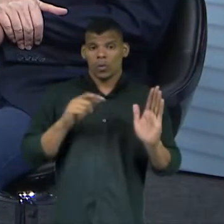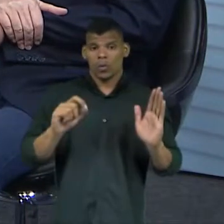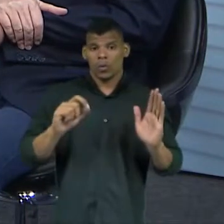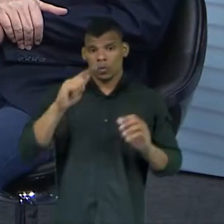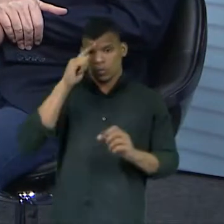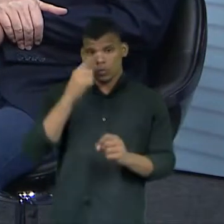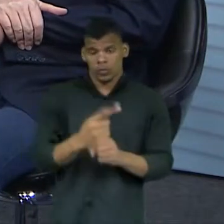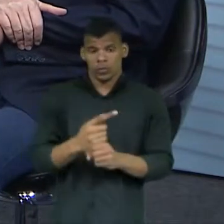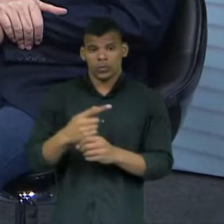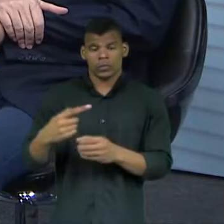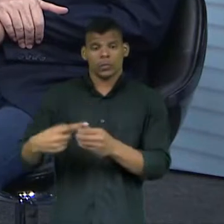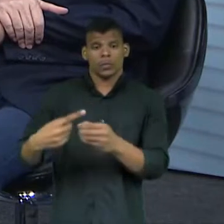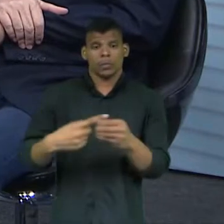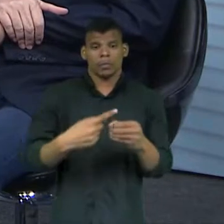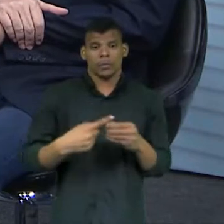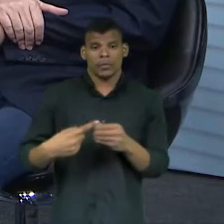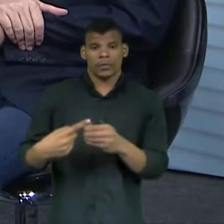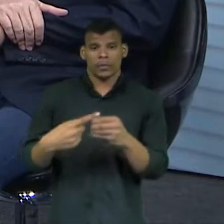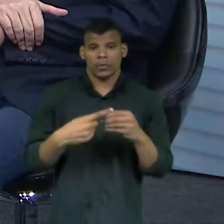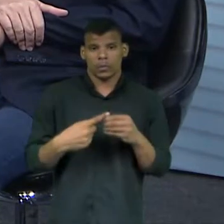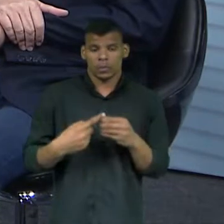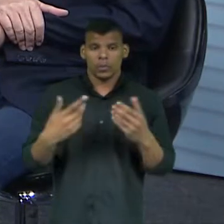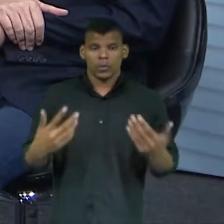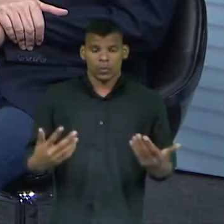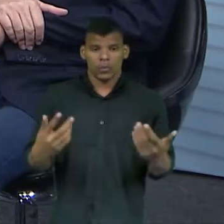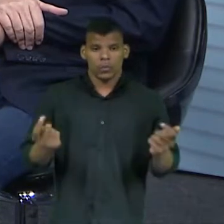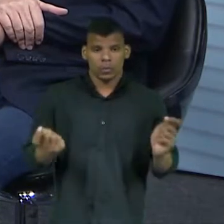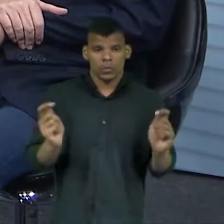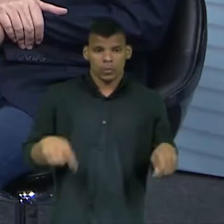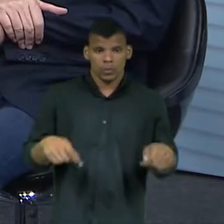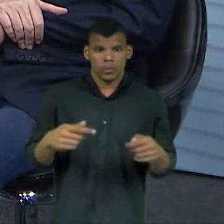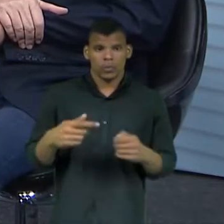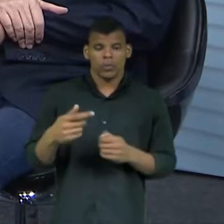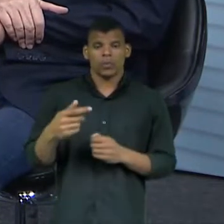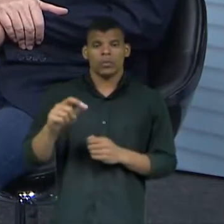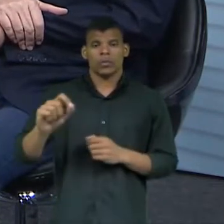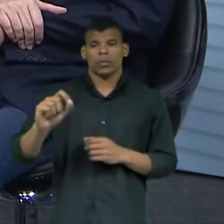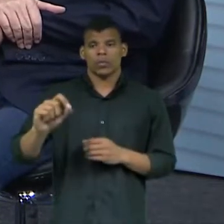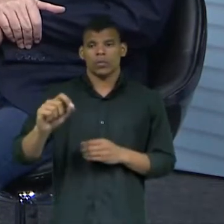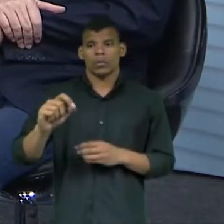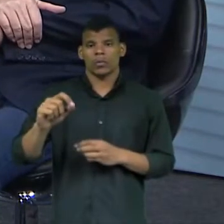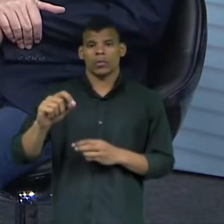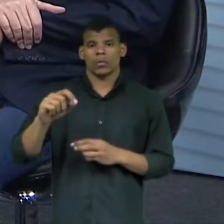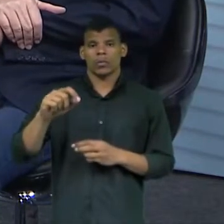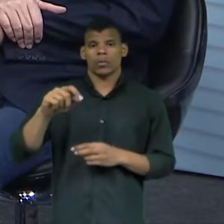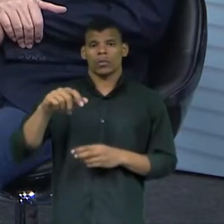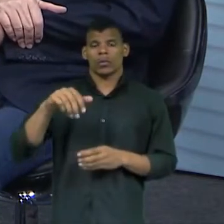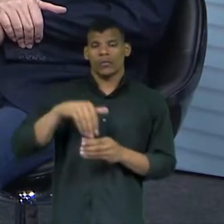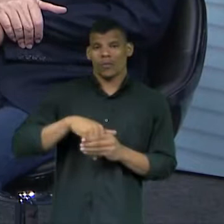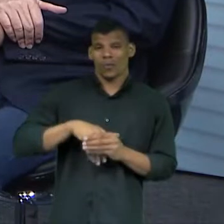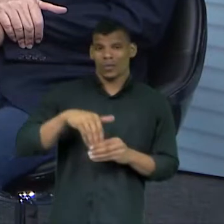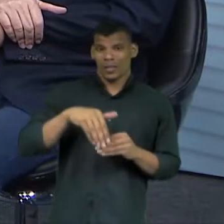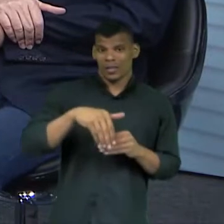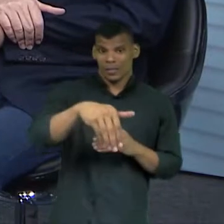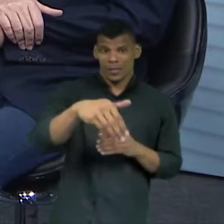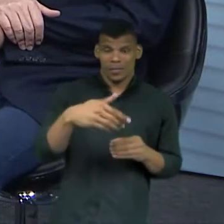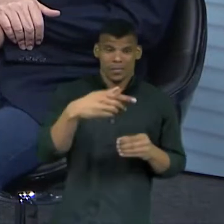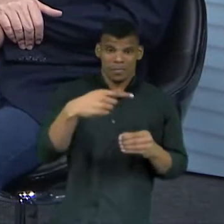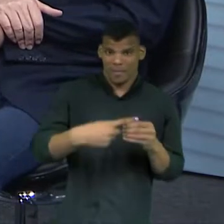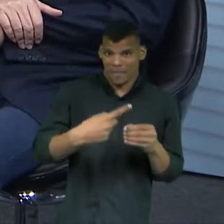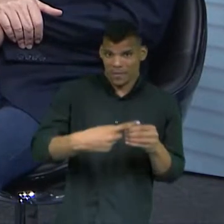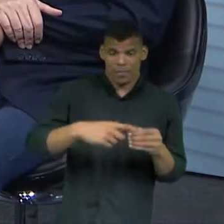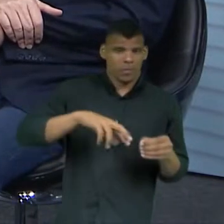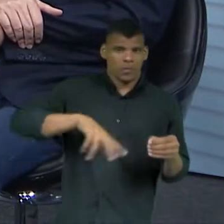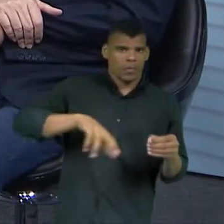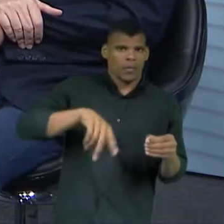gestores municipais. Nós estamos diante de uma eleição geral. Não é municipal. Não é municipal. Então, nesse aspecto,